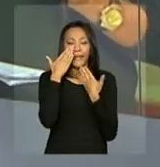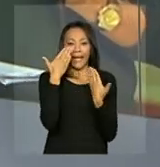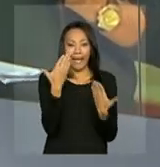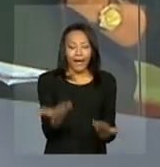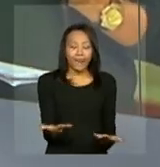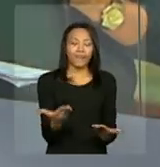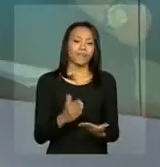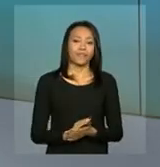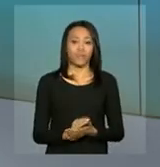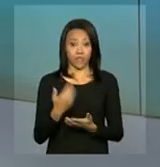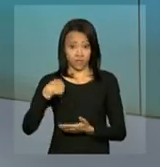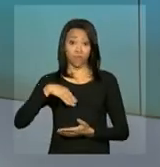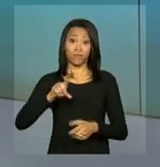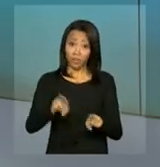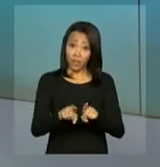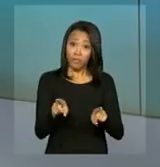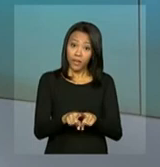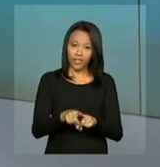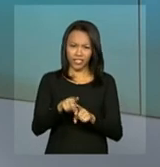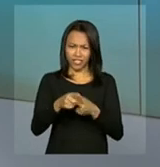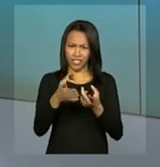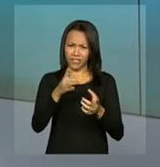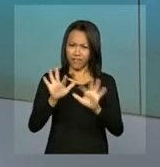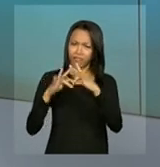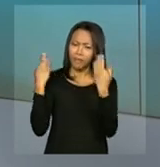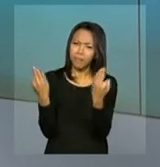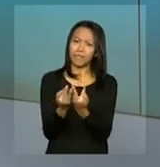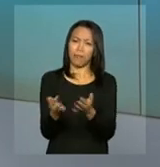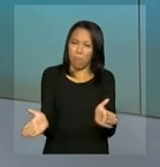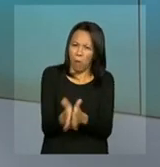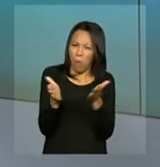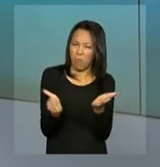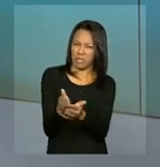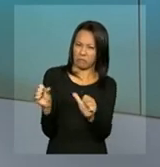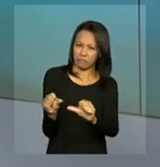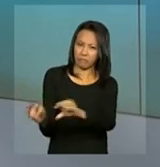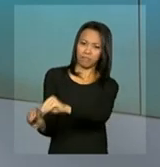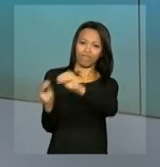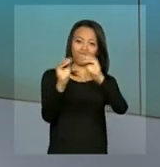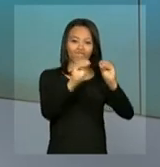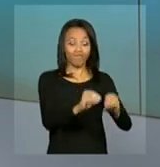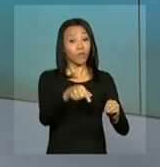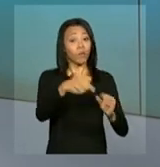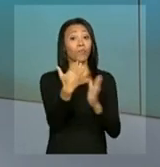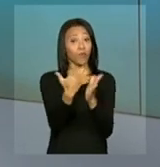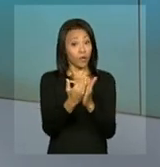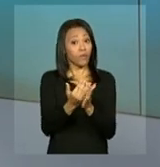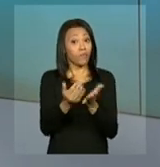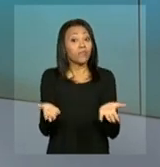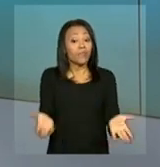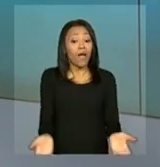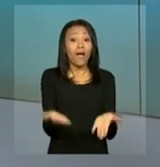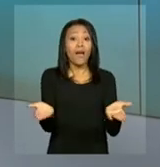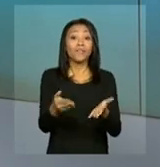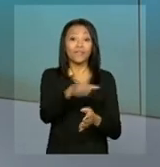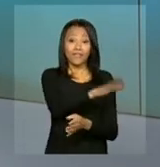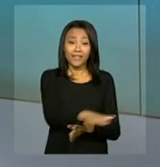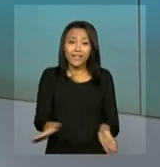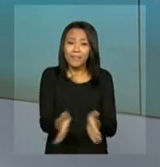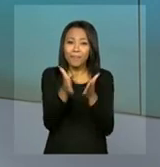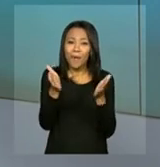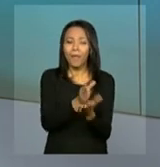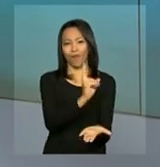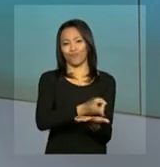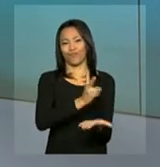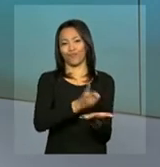Obrigada, Daniela. E além de tirar as famílias de situação de extrema pobreza, o programa vem ajudando as crianças mais pobres a se